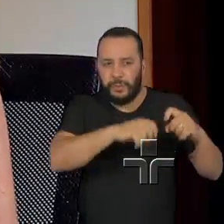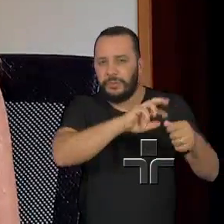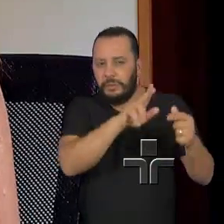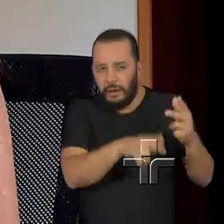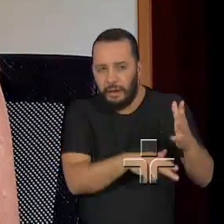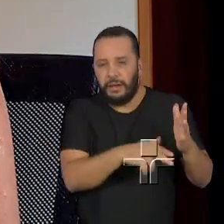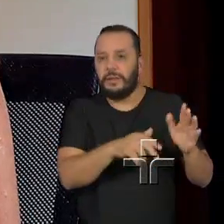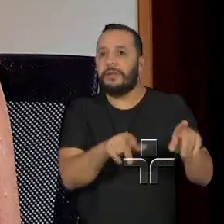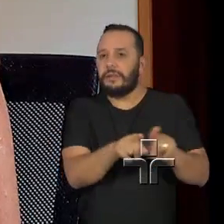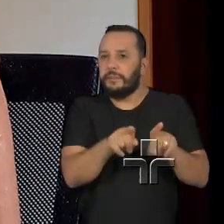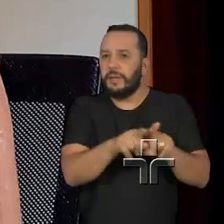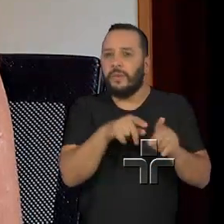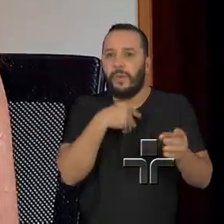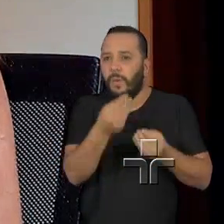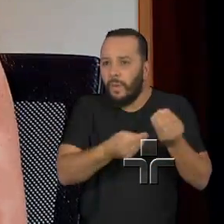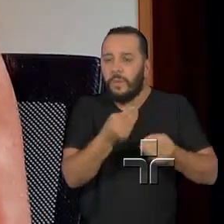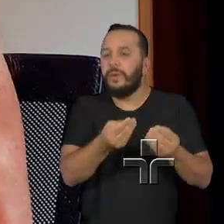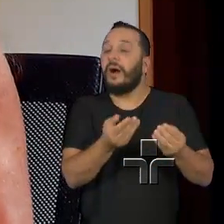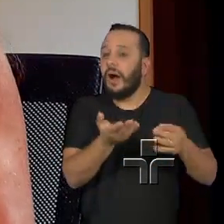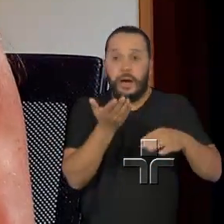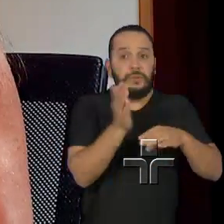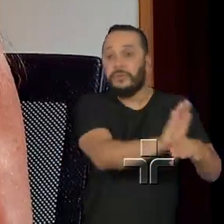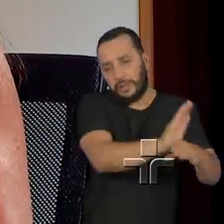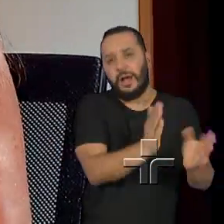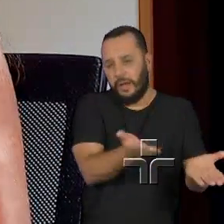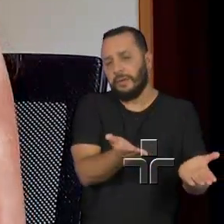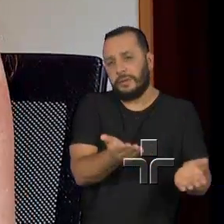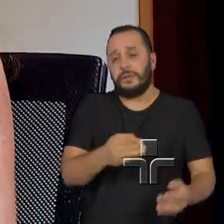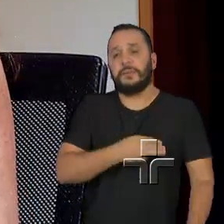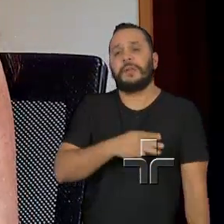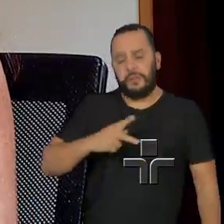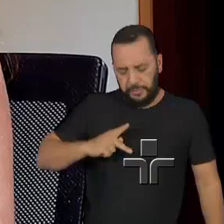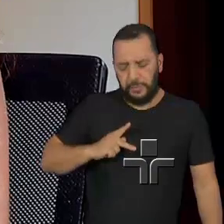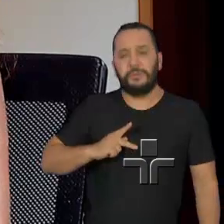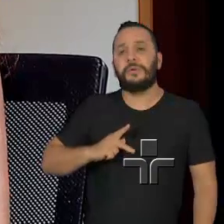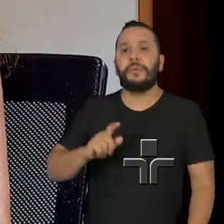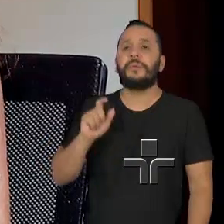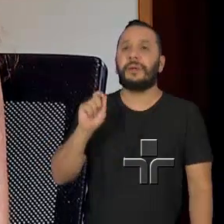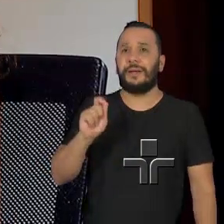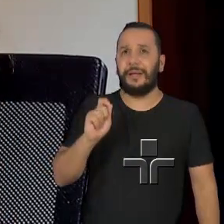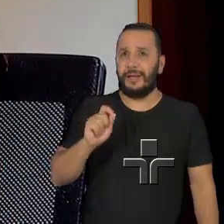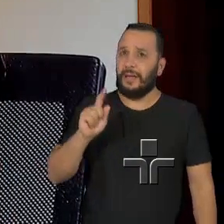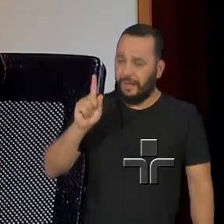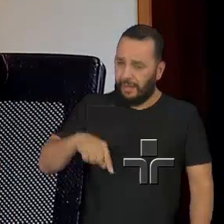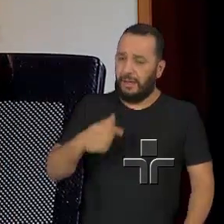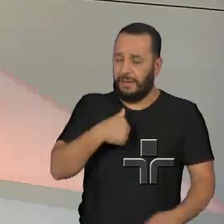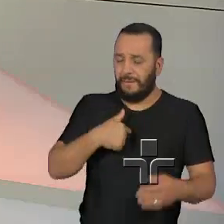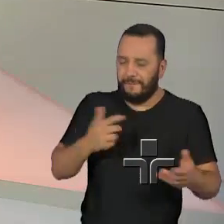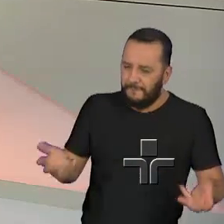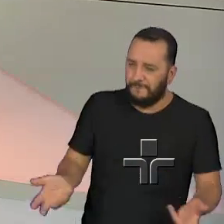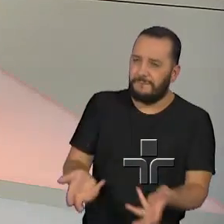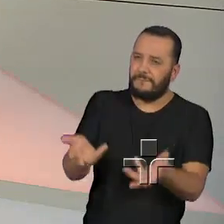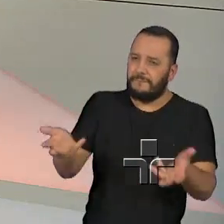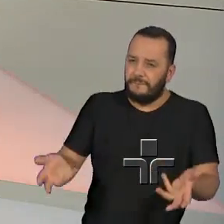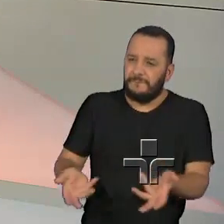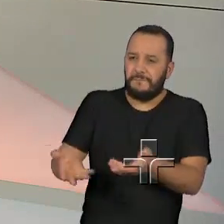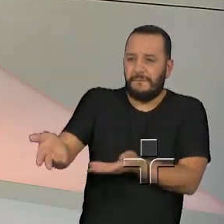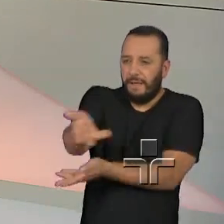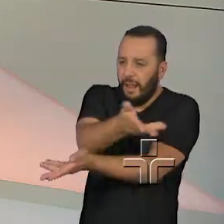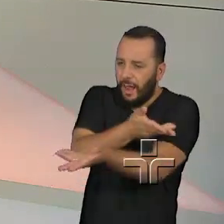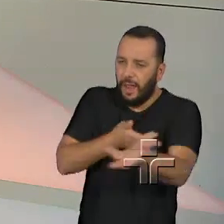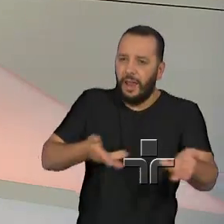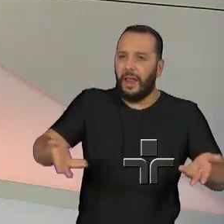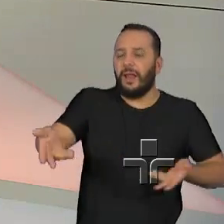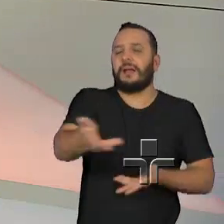positivas para aquela família. Então o papel do Ministério Público, na verdade, não supri nenhum desses. Foi fomentar que eles dialogassem